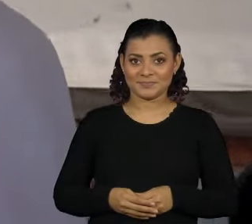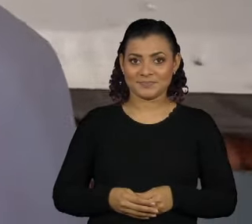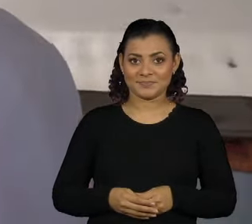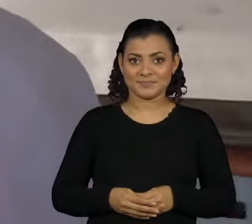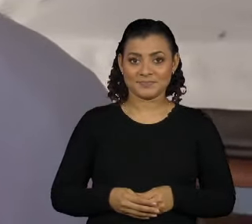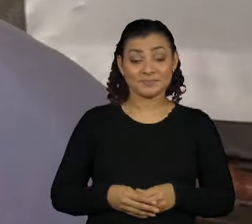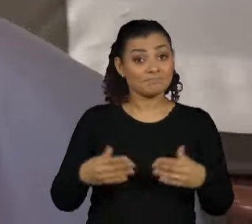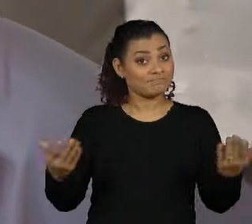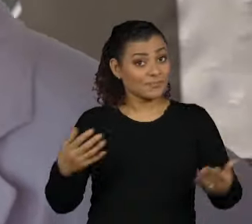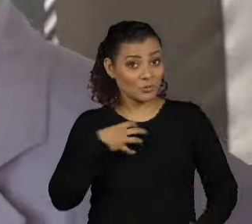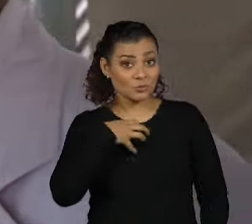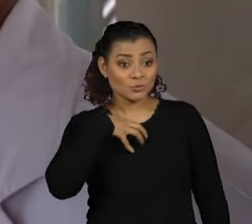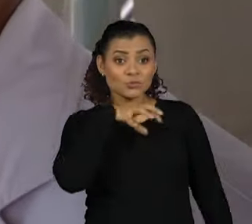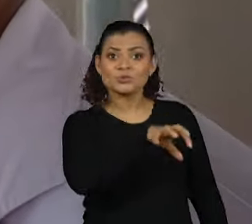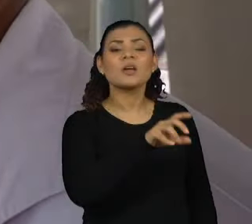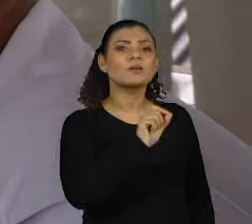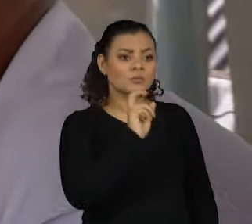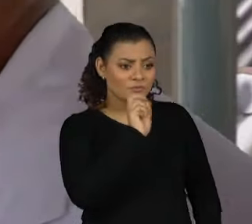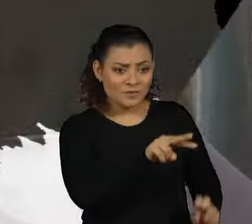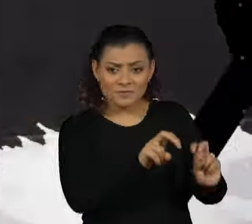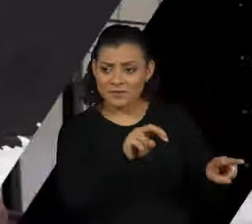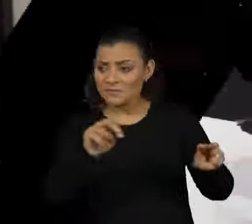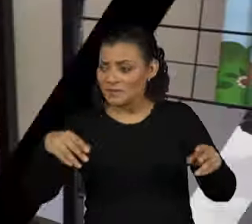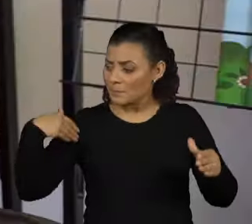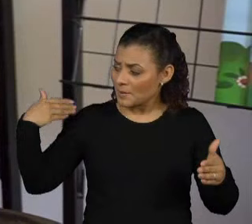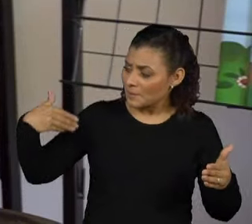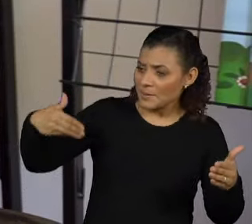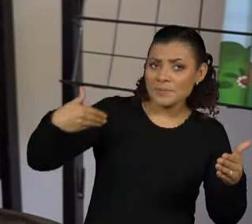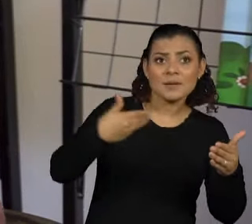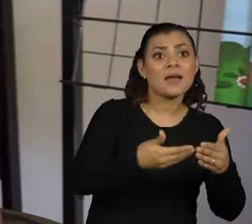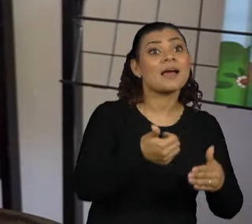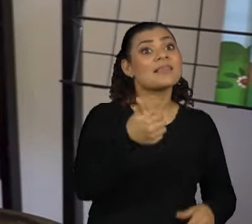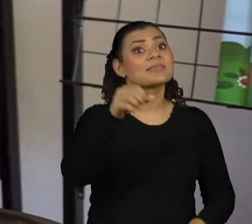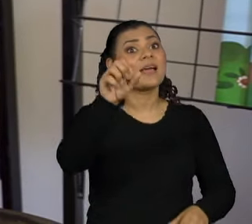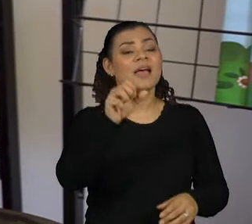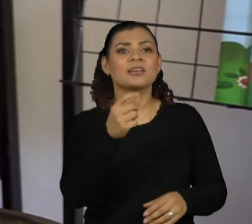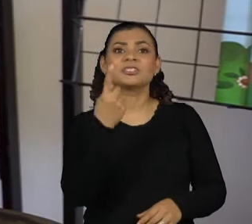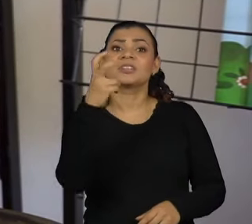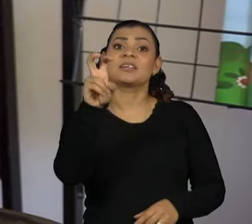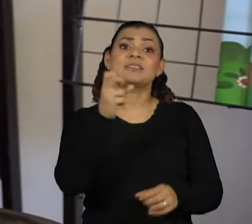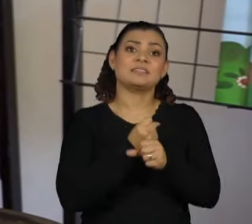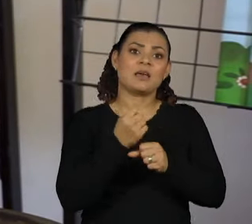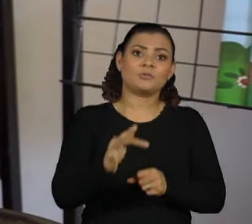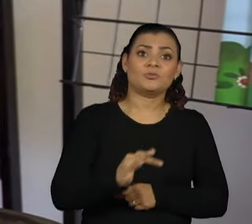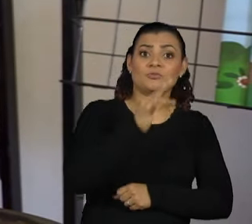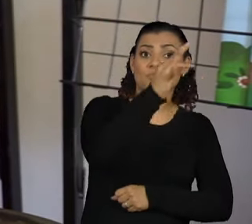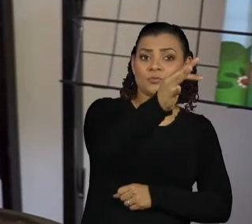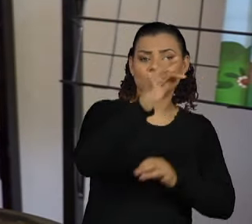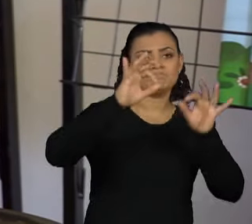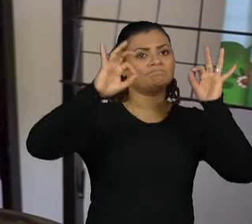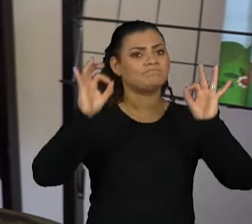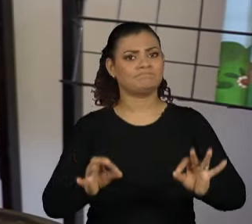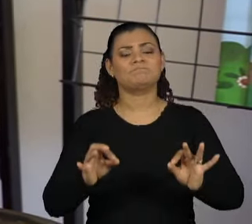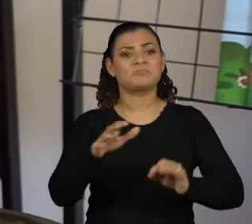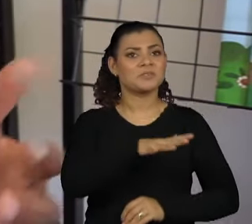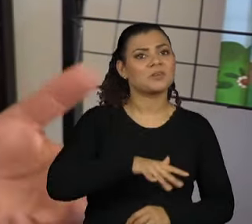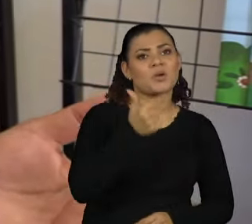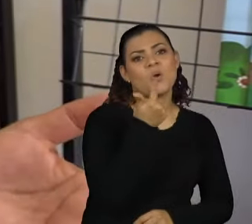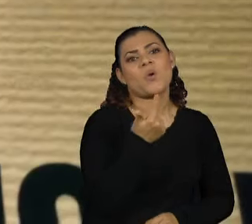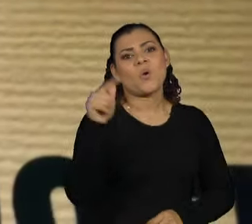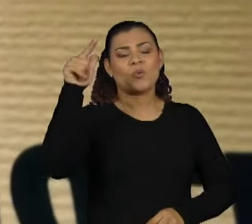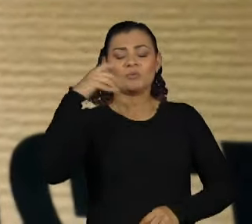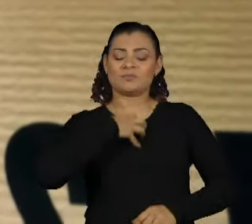Da forma com que as coisas estão caminhando, daqui 10 anos, 15 anos, nós estaremos com certeza num outro patamar